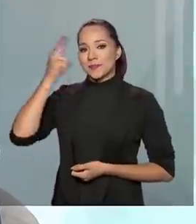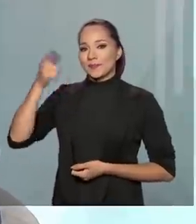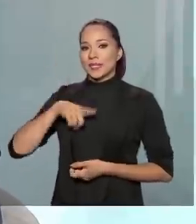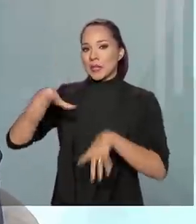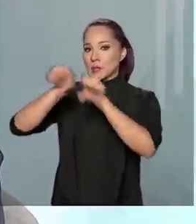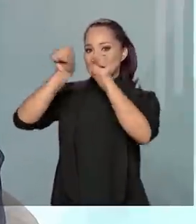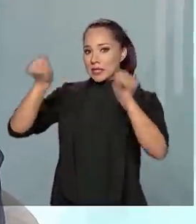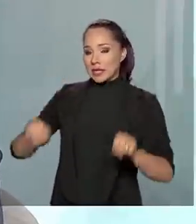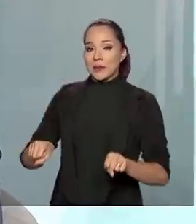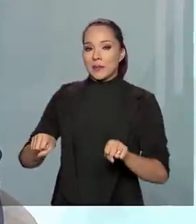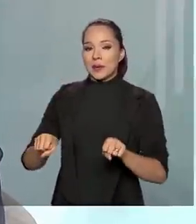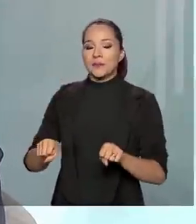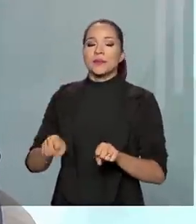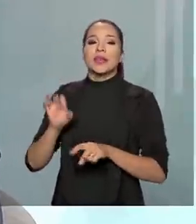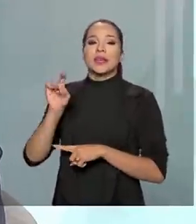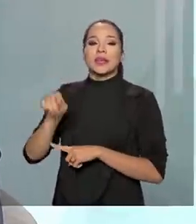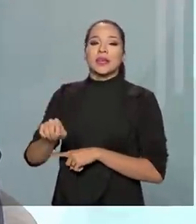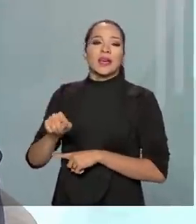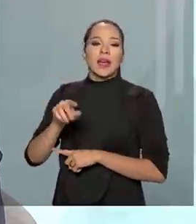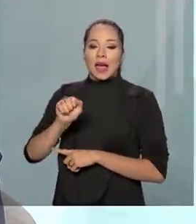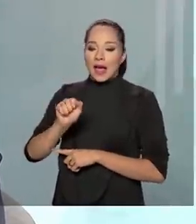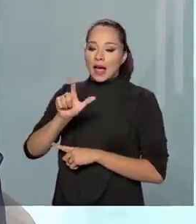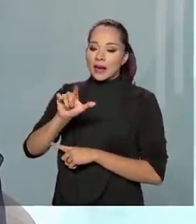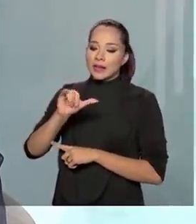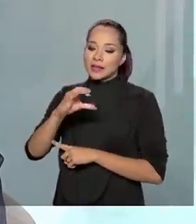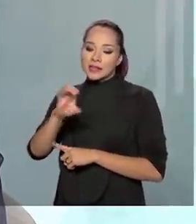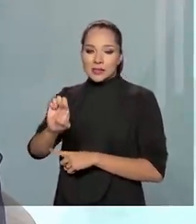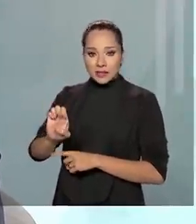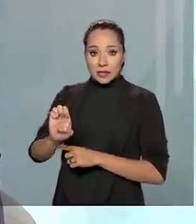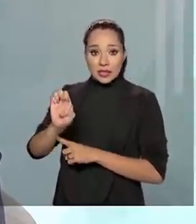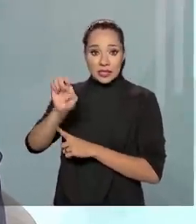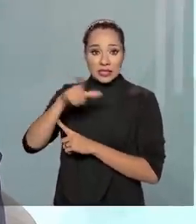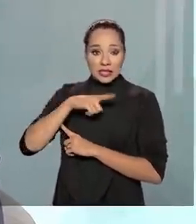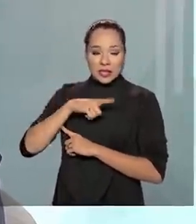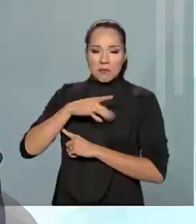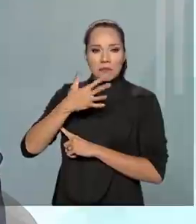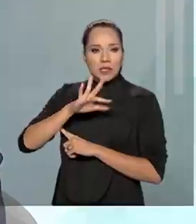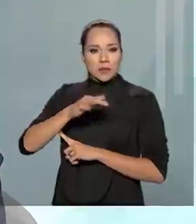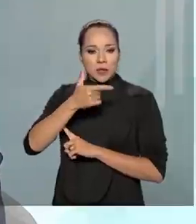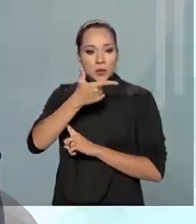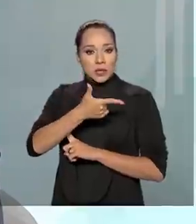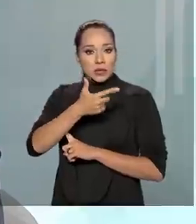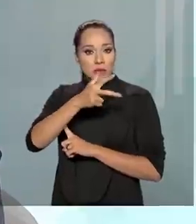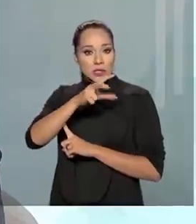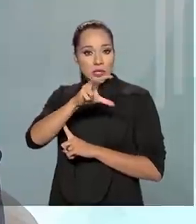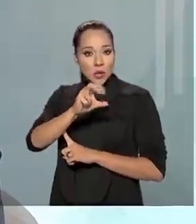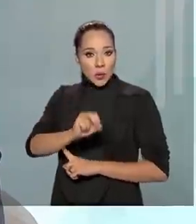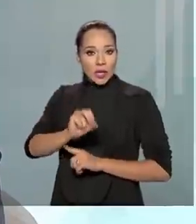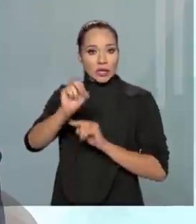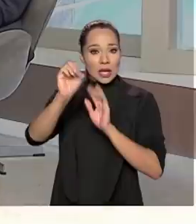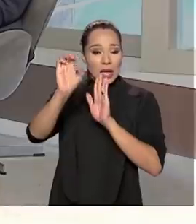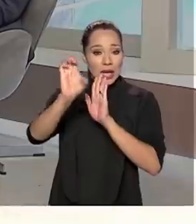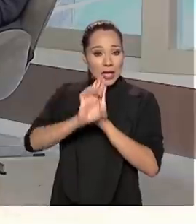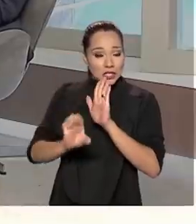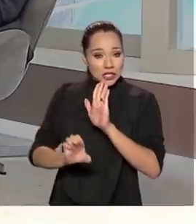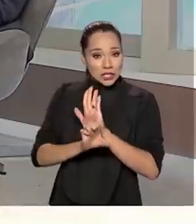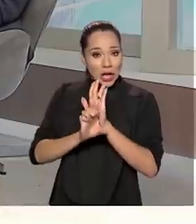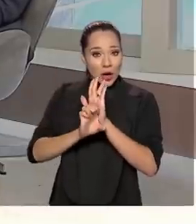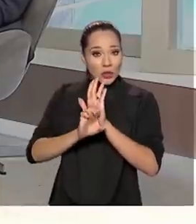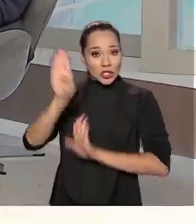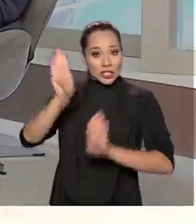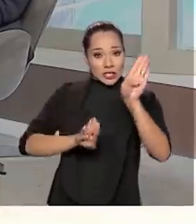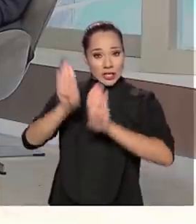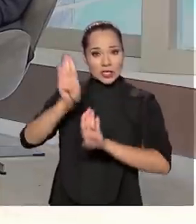um sistema, o Alice, que ele, diariamente, ele pega os 200, nós temos uma média de 250 editais de licitação indo para o sistema